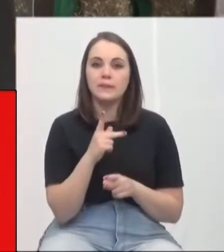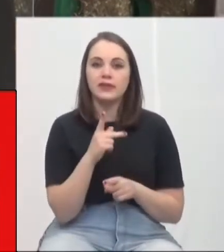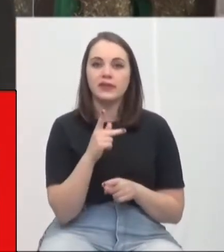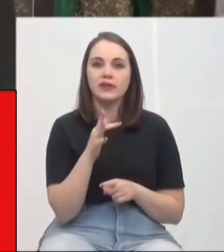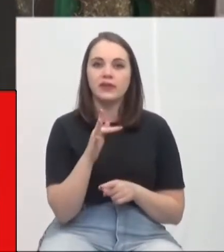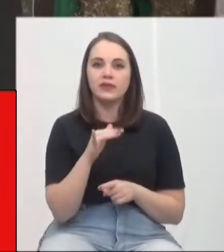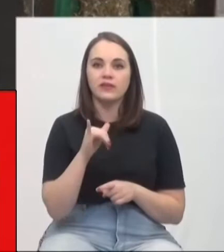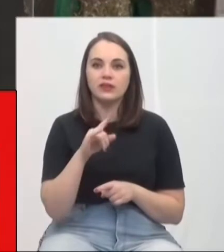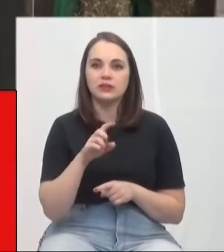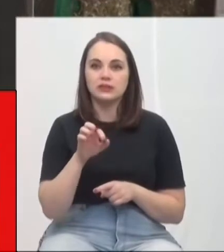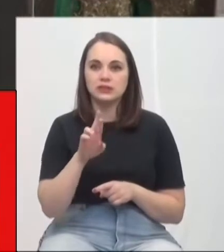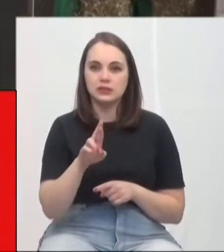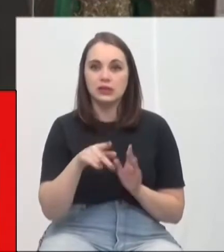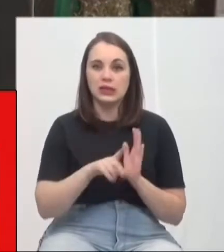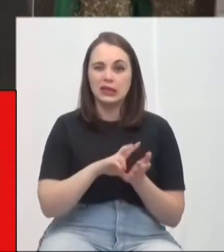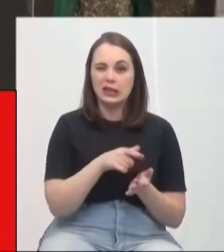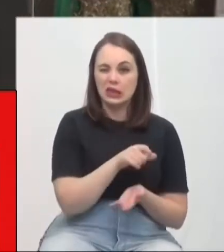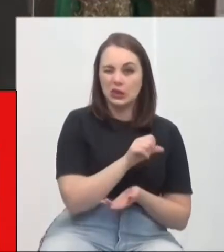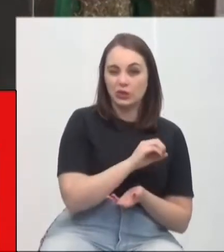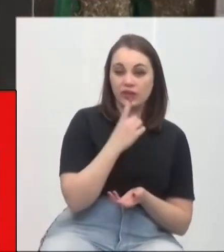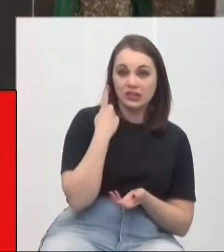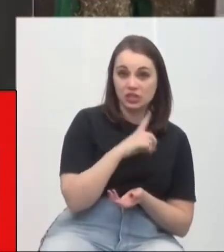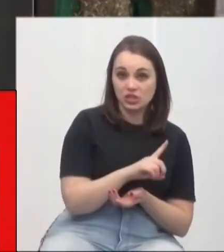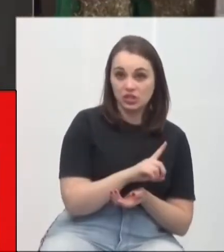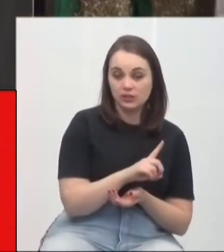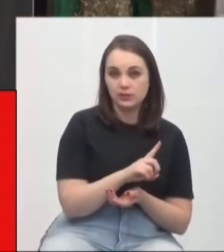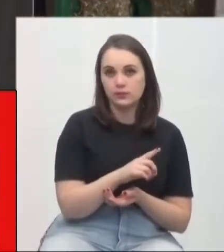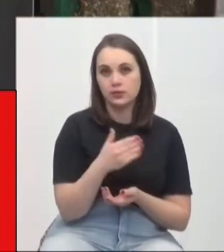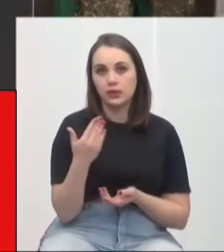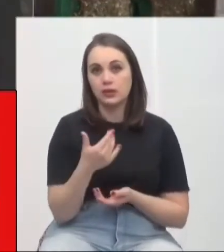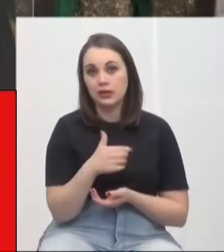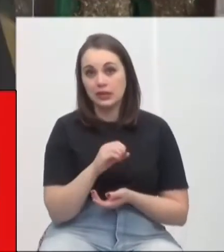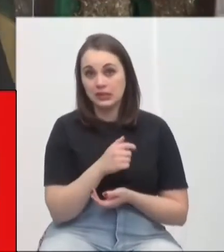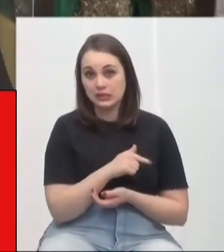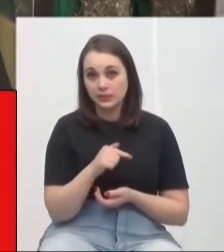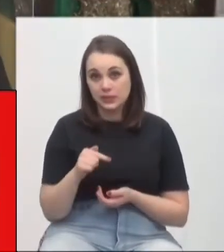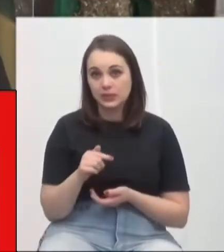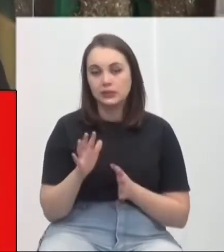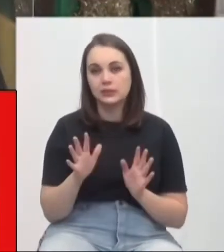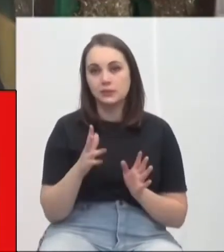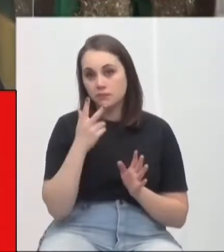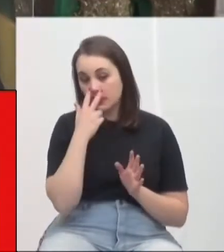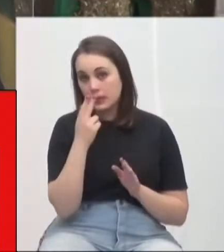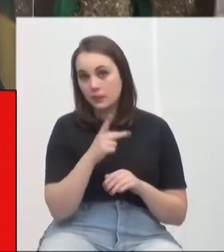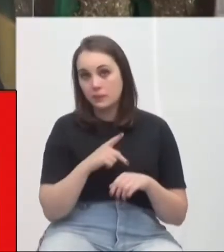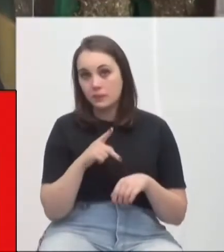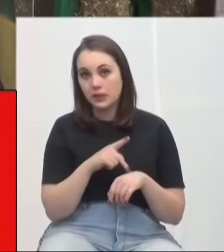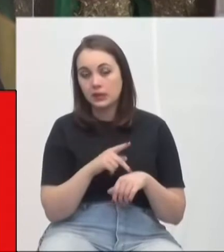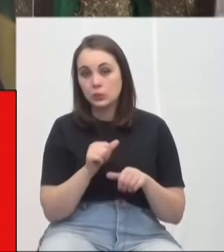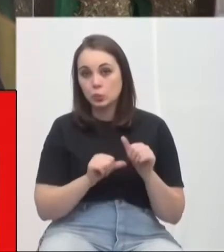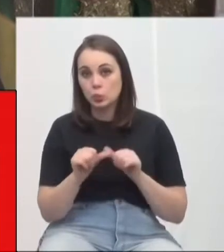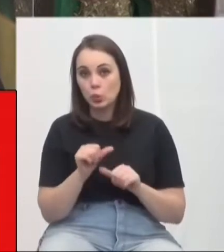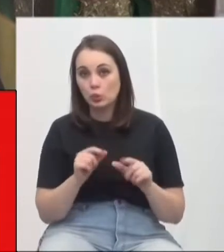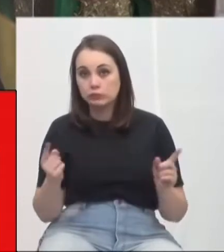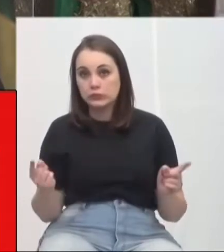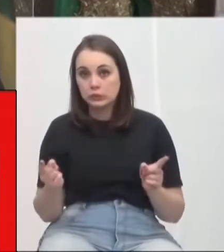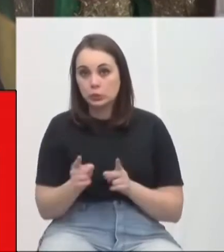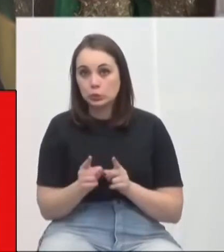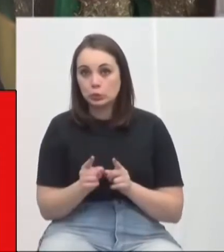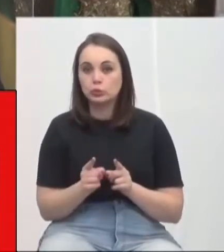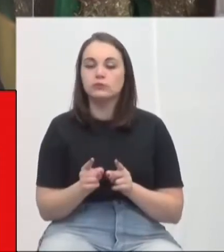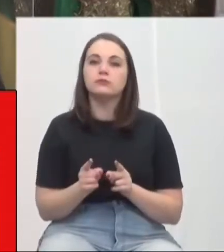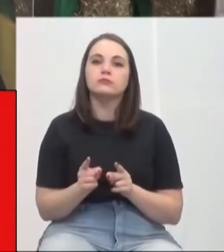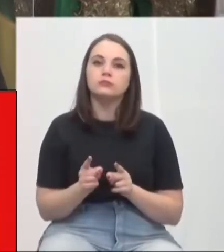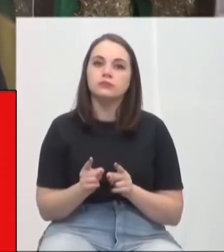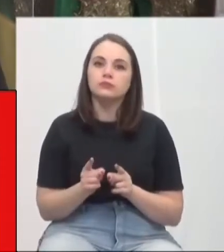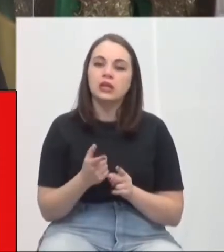então era de 90 dias, 10 semanas. Parece que em algum país, esse prazo entre a primeira e a segunda dose